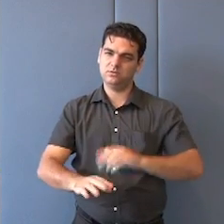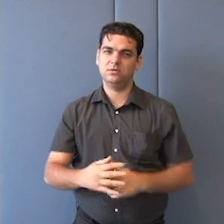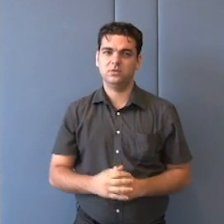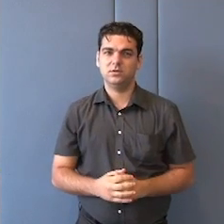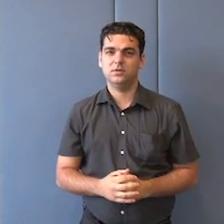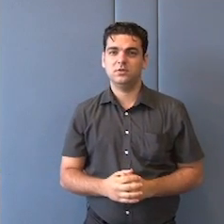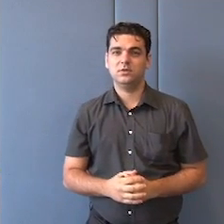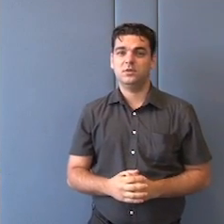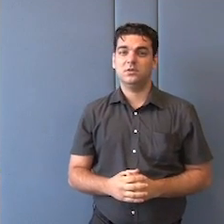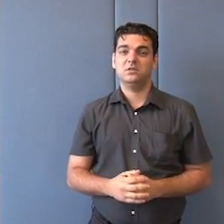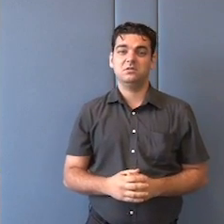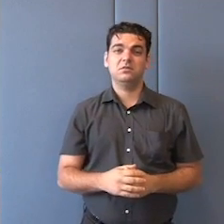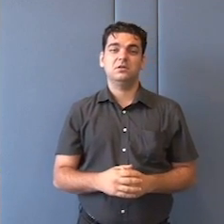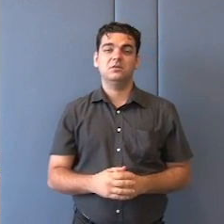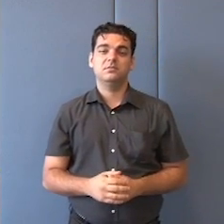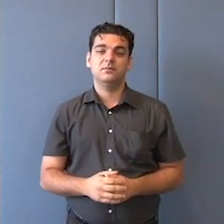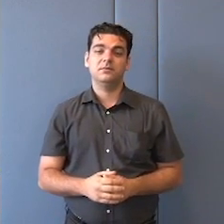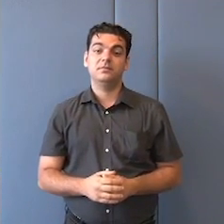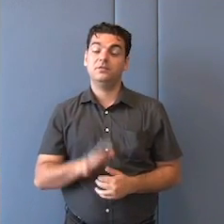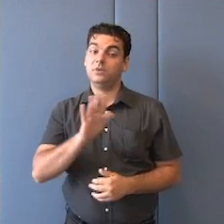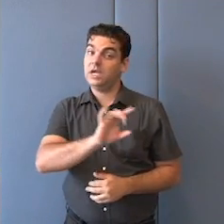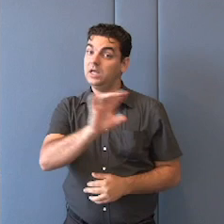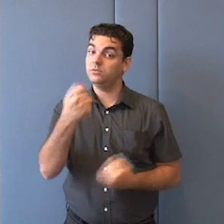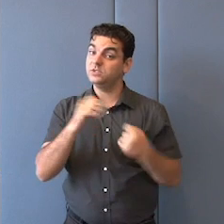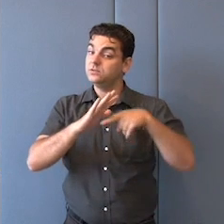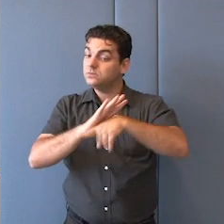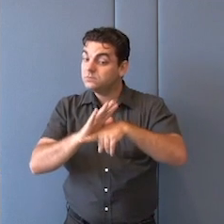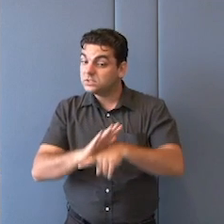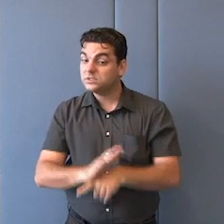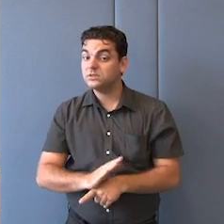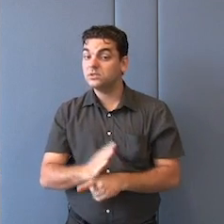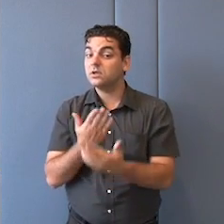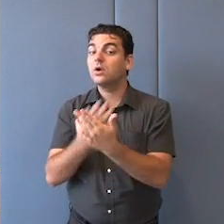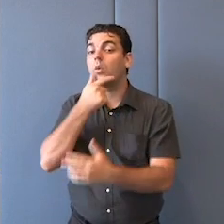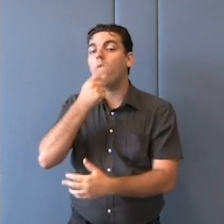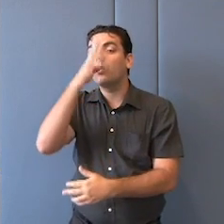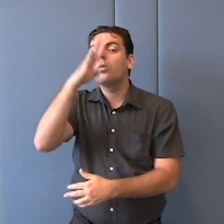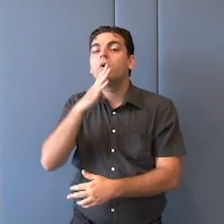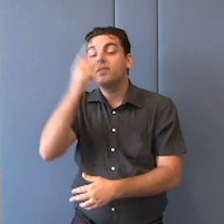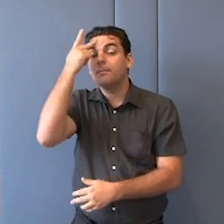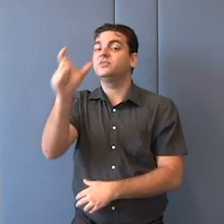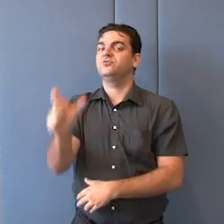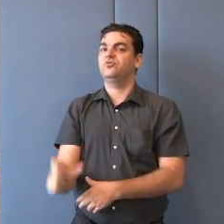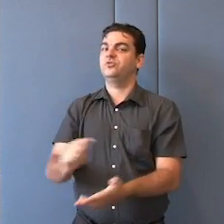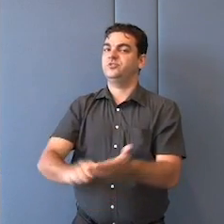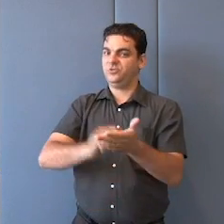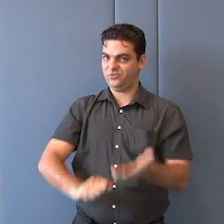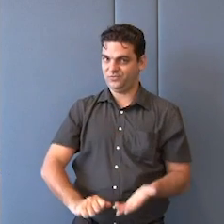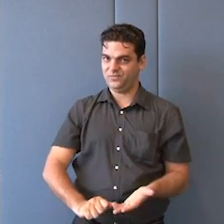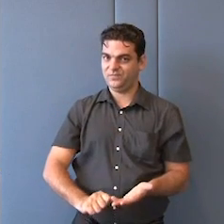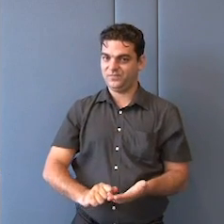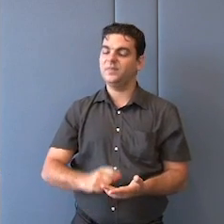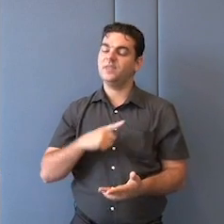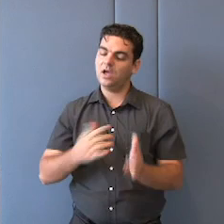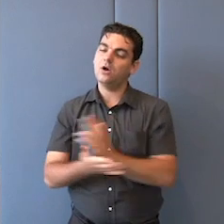isso não é necessariamente assim. Temos uma grande figura da Igreja que respeita e louva e